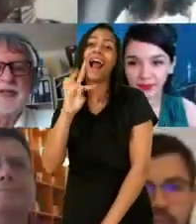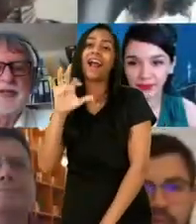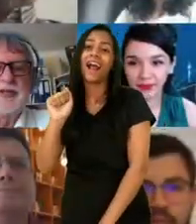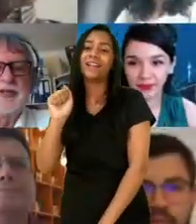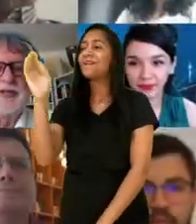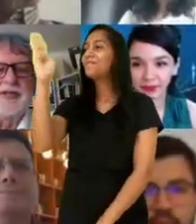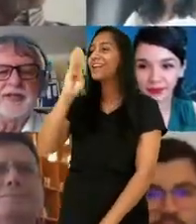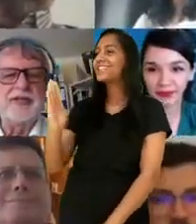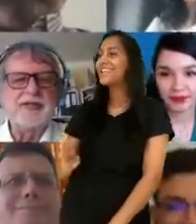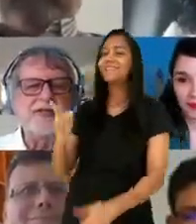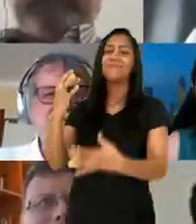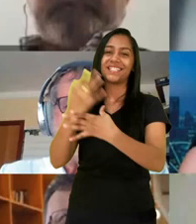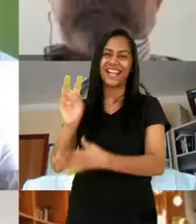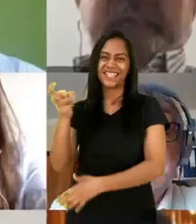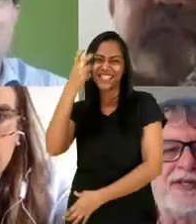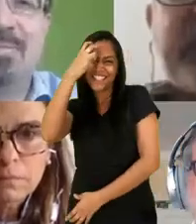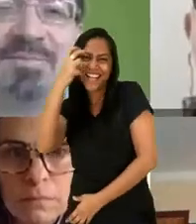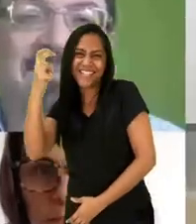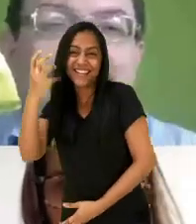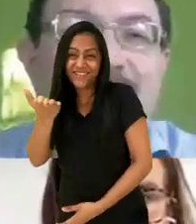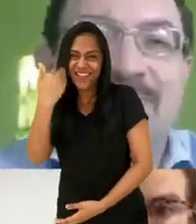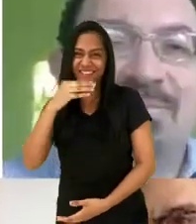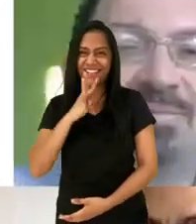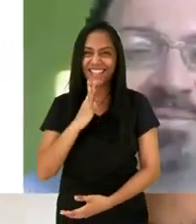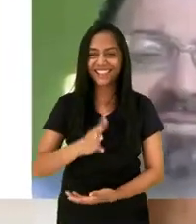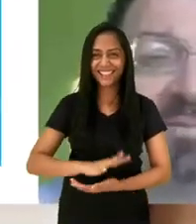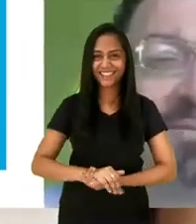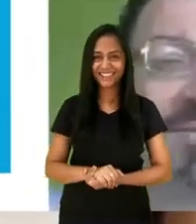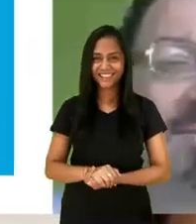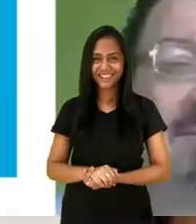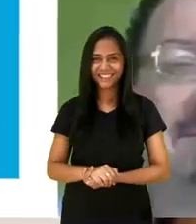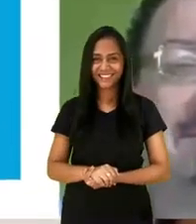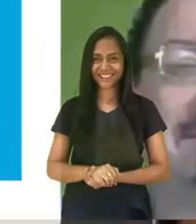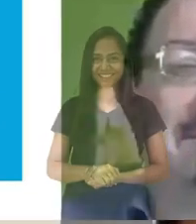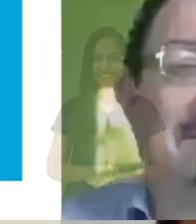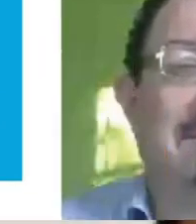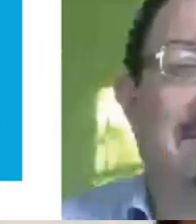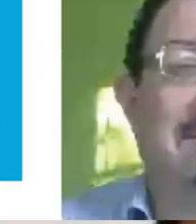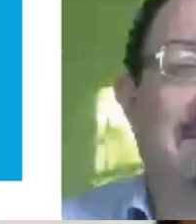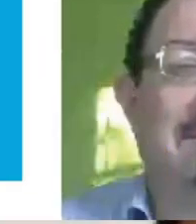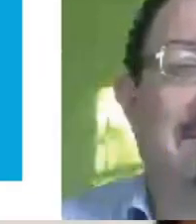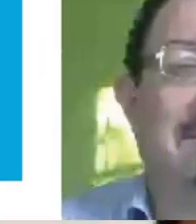rede de transformação. Conheça a Carta Brasileira para Cidades Inteligentes.